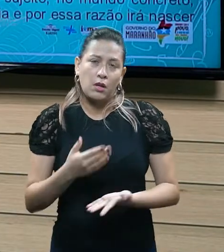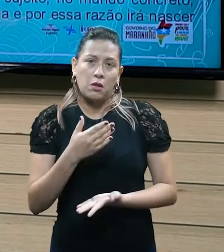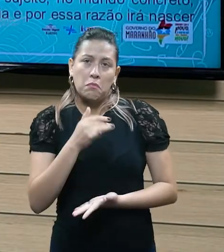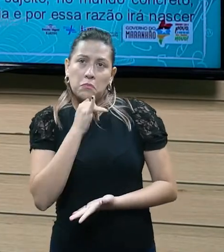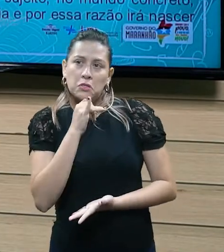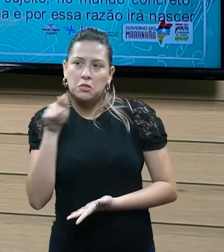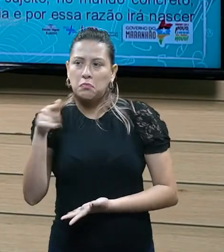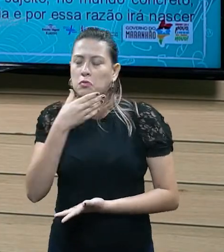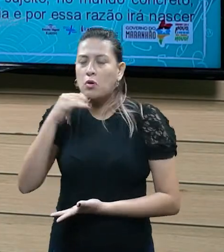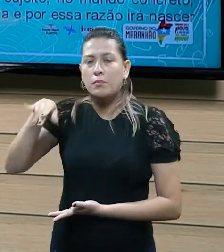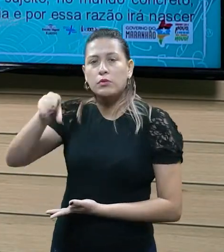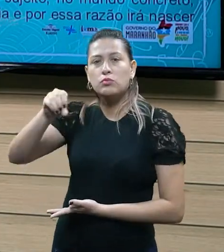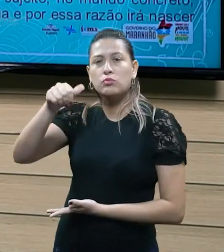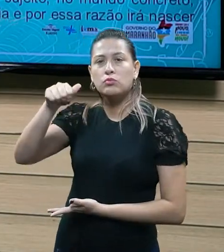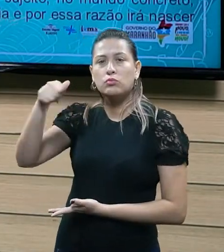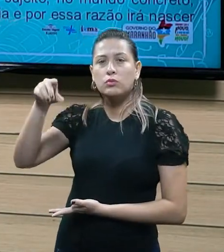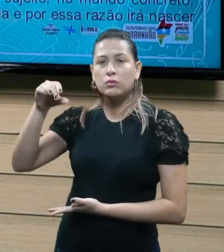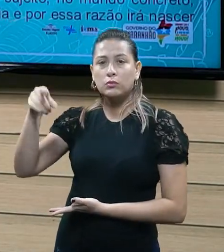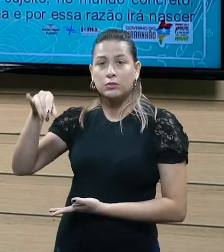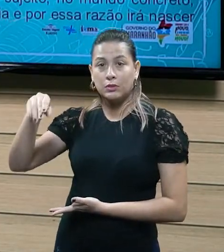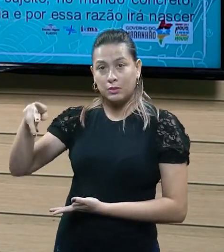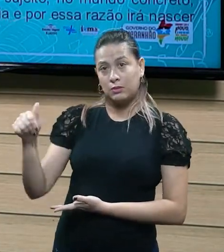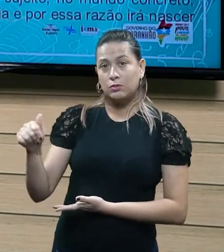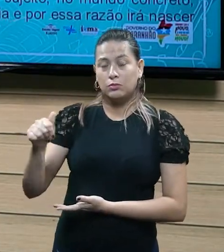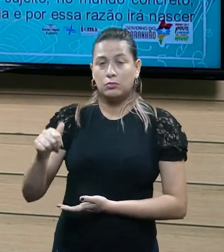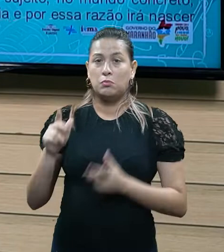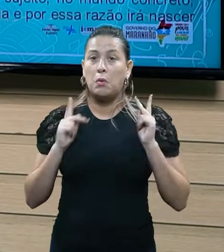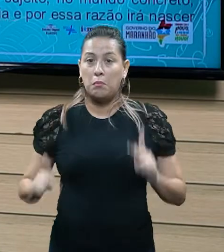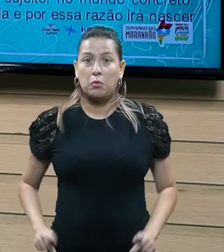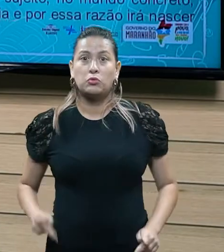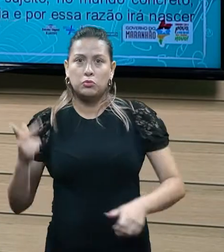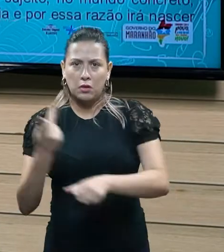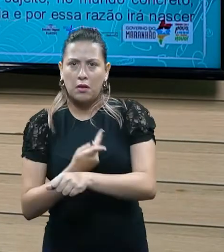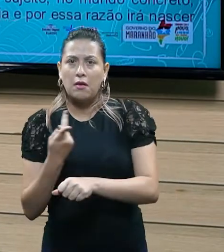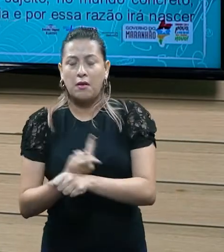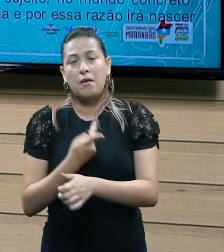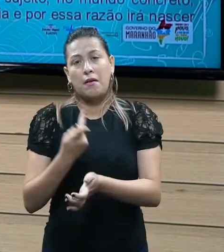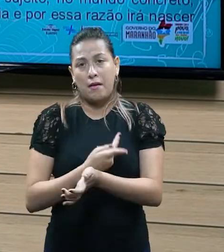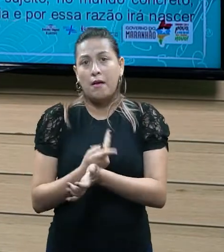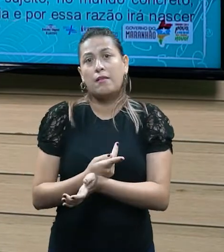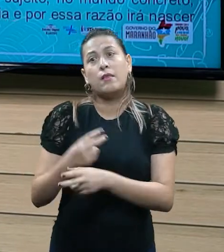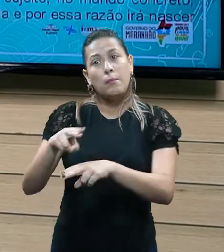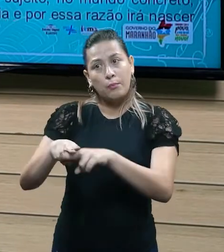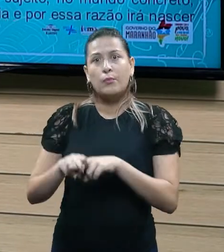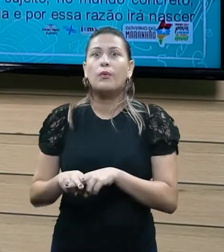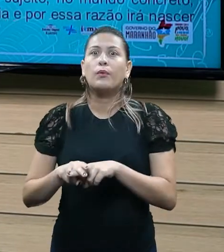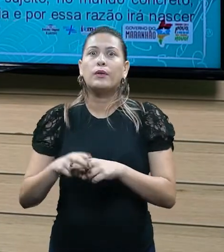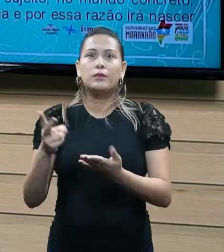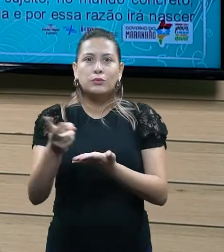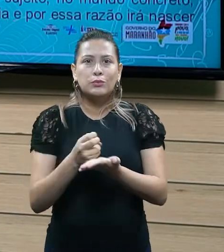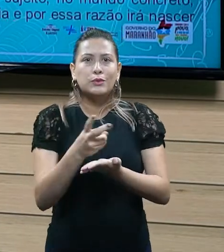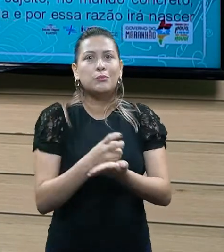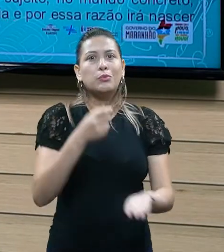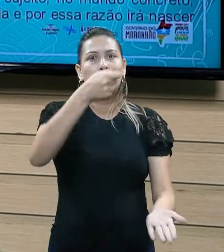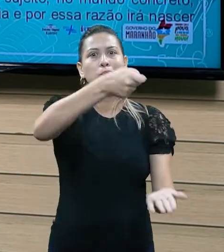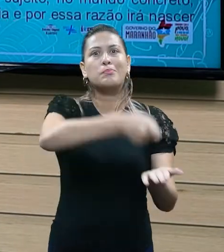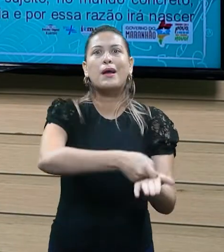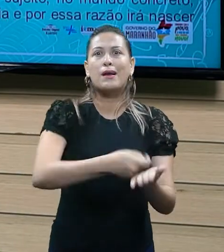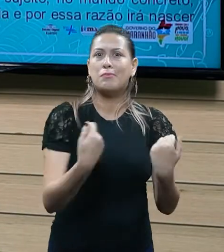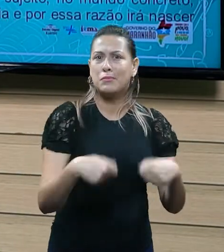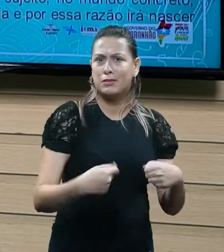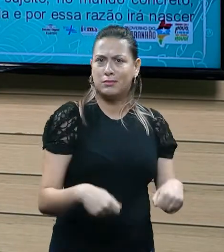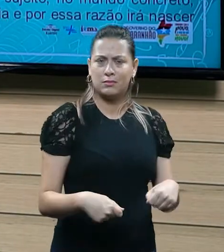Joãozinho foi, cometeu um ato ilícito e por isso irá pagar, né, uma taxa, um tributo, um imposto.